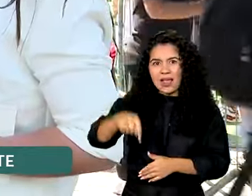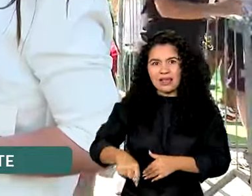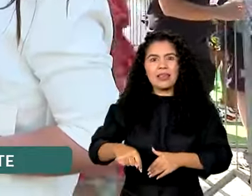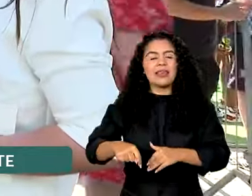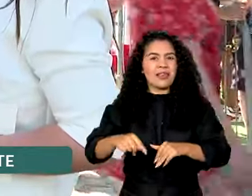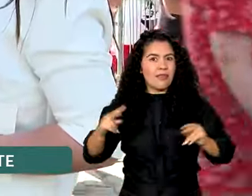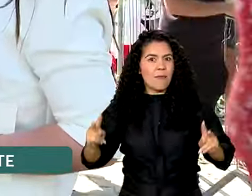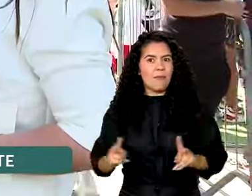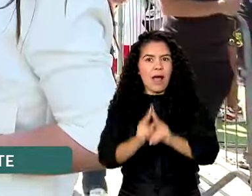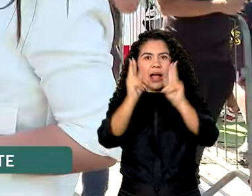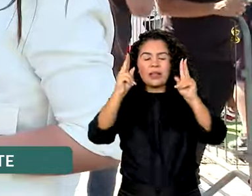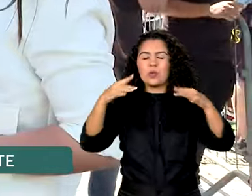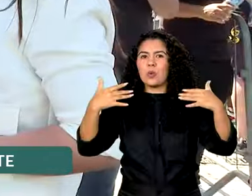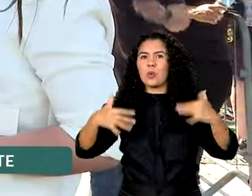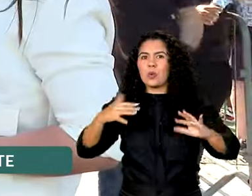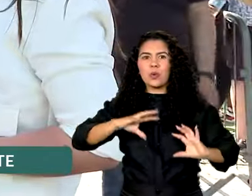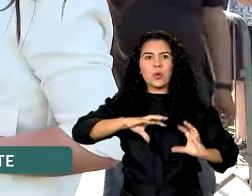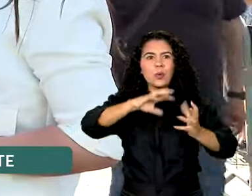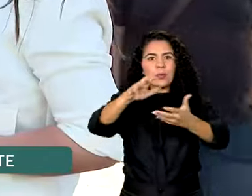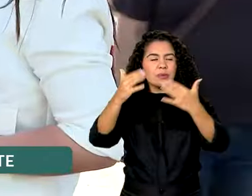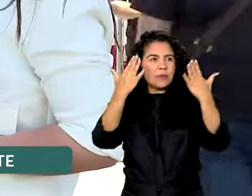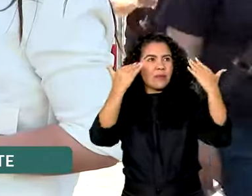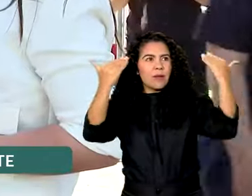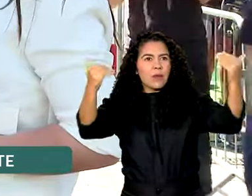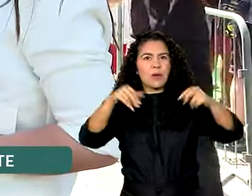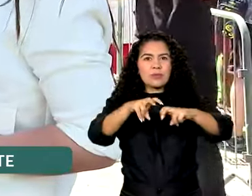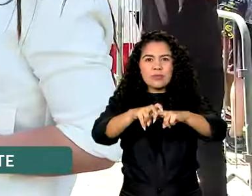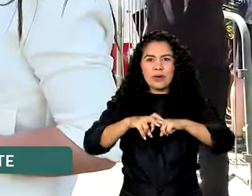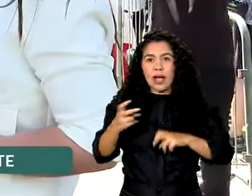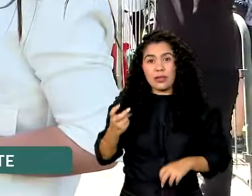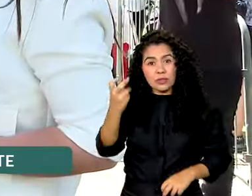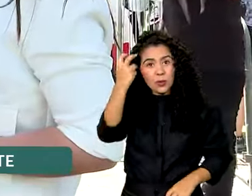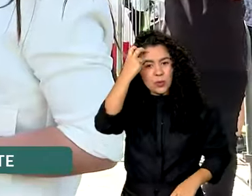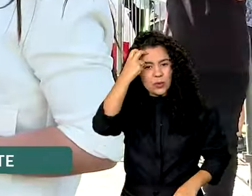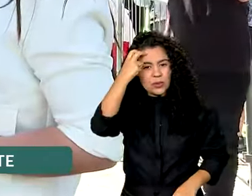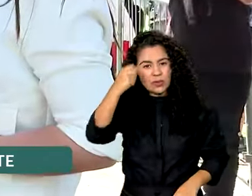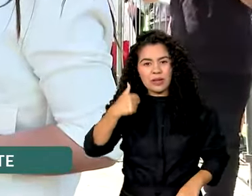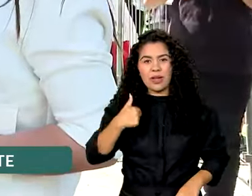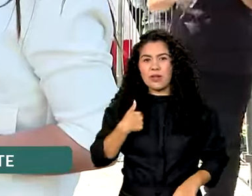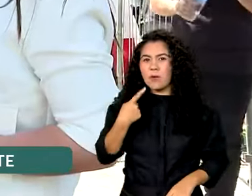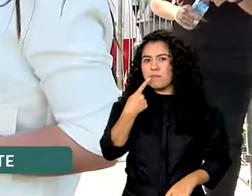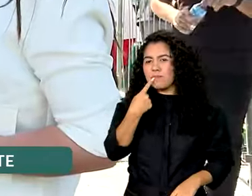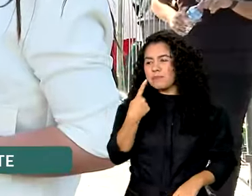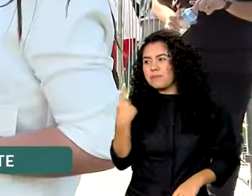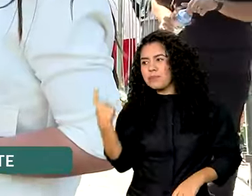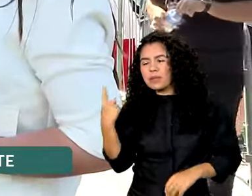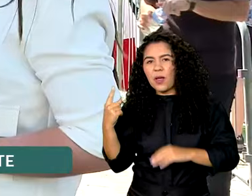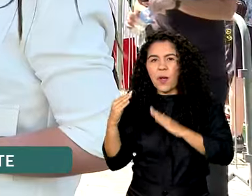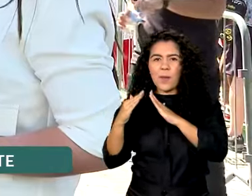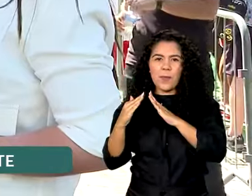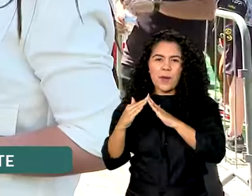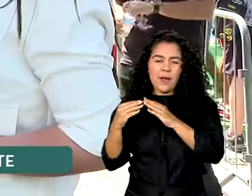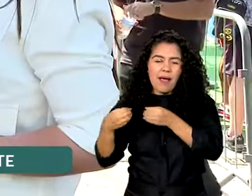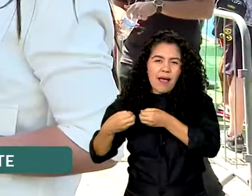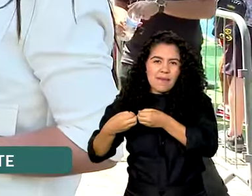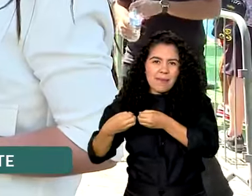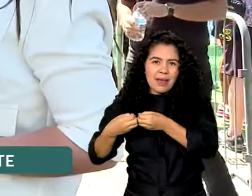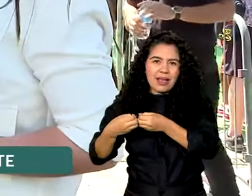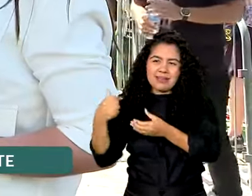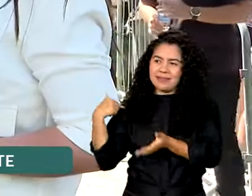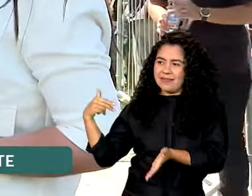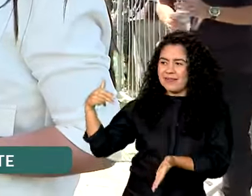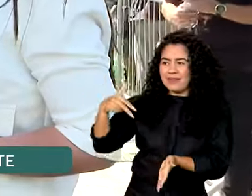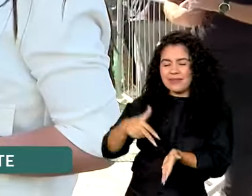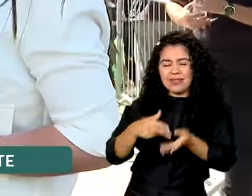mundialmente famosa pela cultura. E eu, morando aqui do lado, em Luxemburgo, não poderia deixar de vir